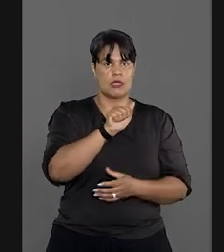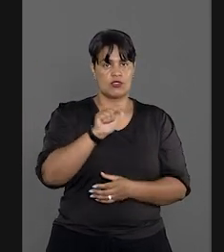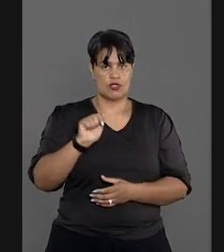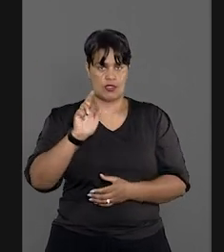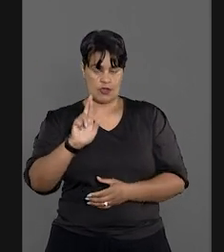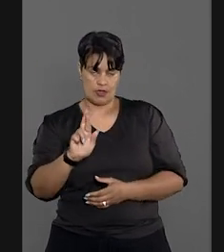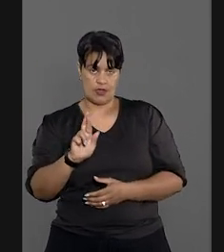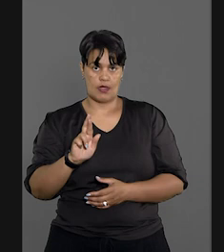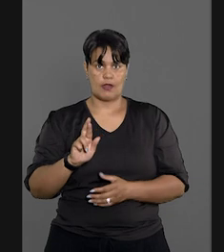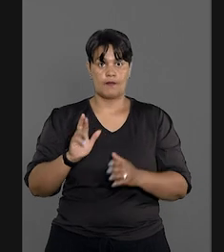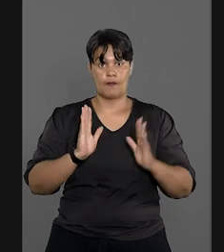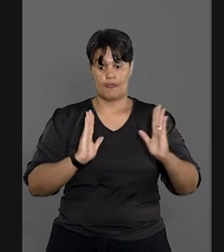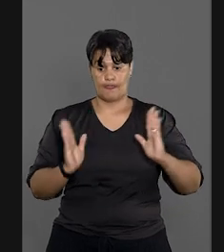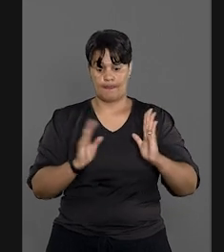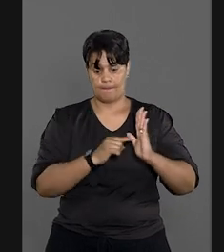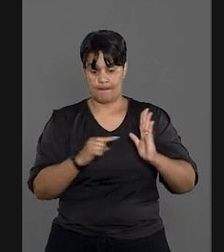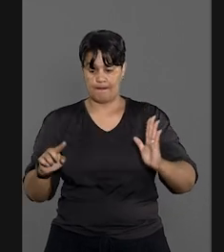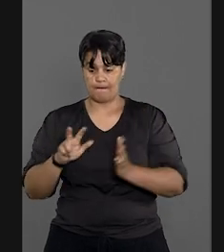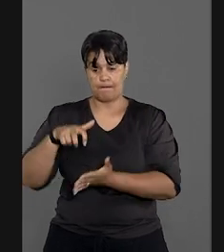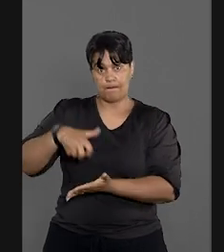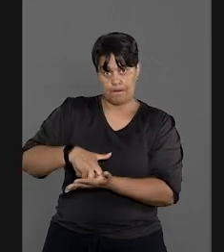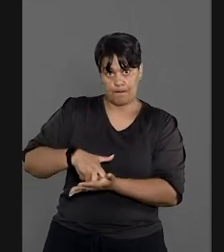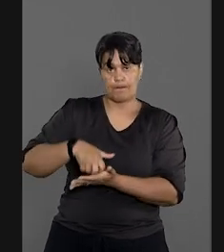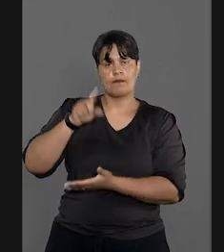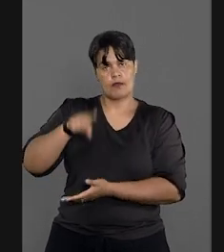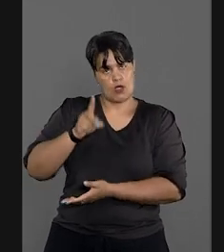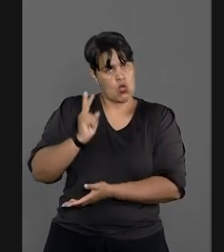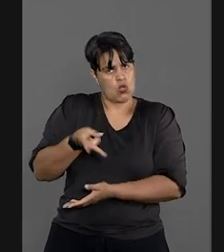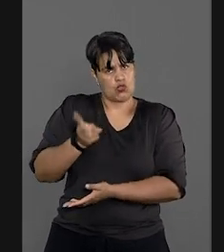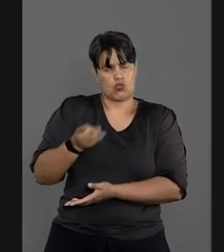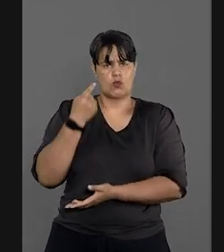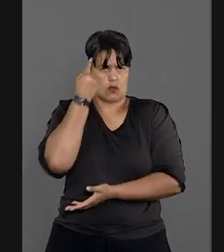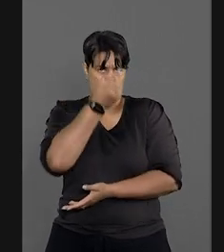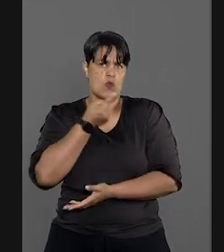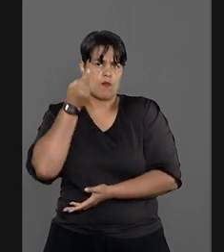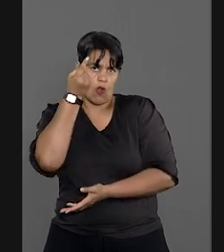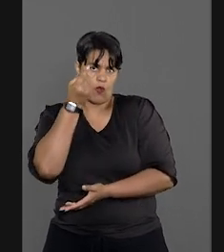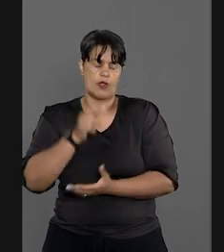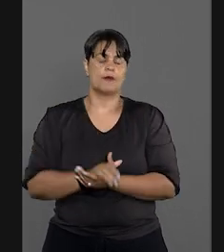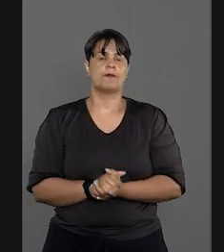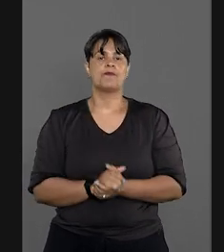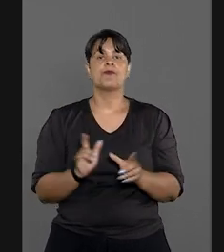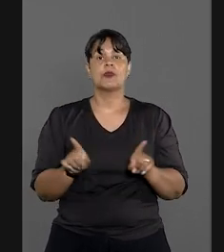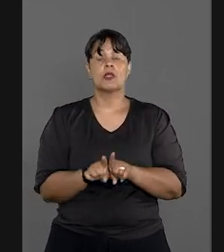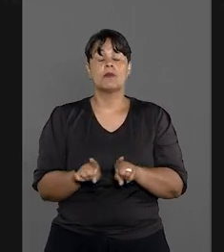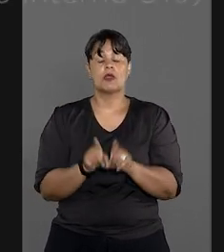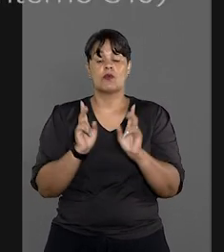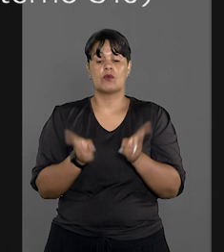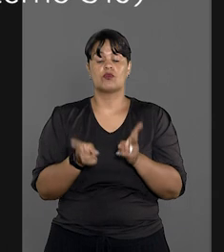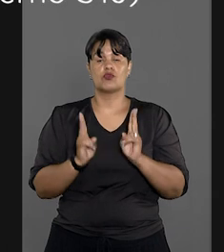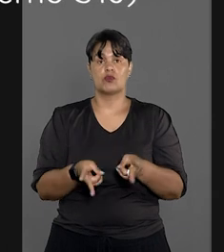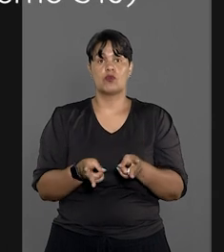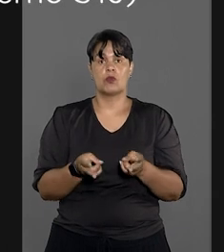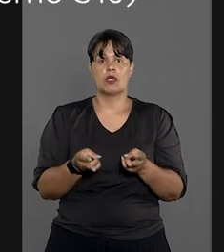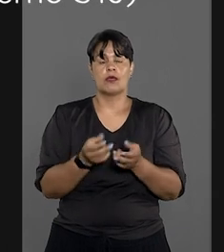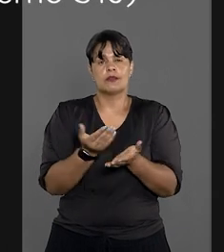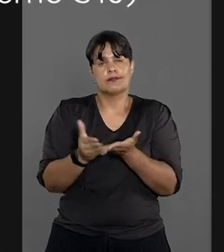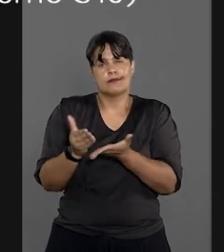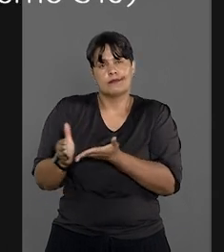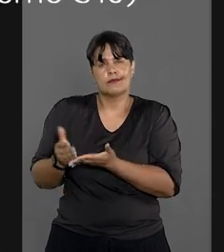O prazo nas ações penais originárias continua sendo de uma hora. Também foram mantidas as exceções